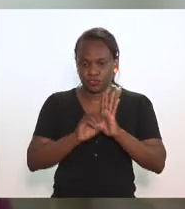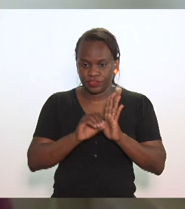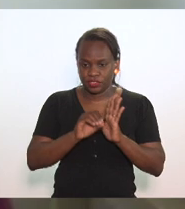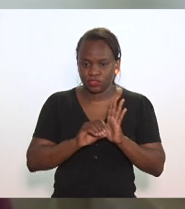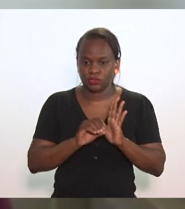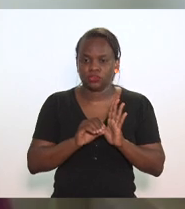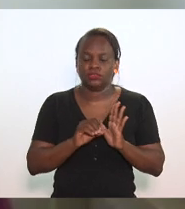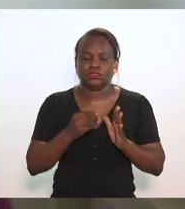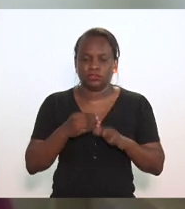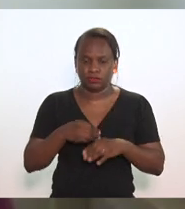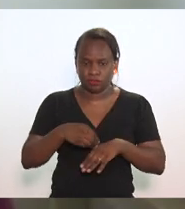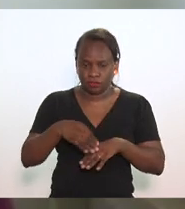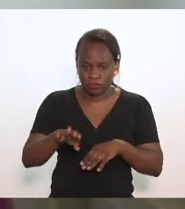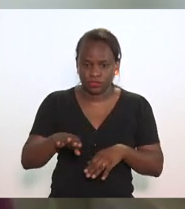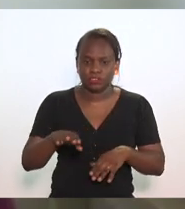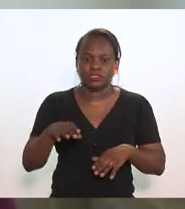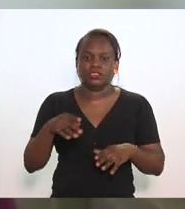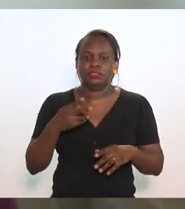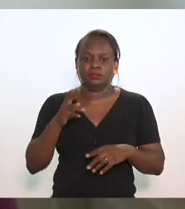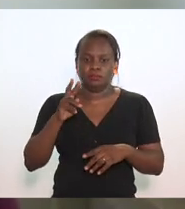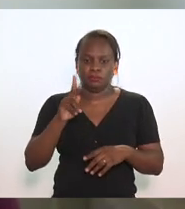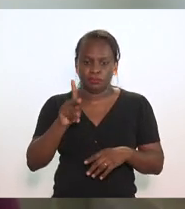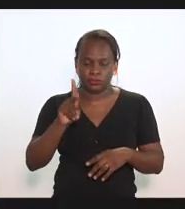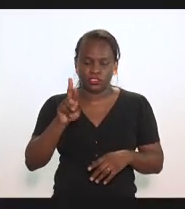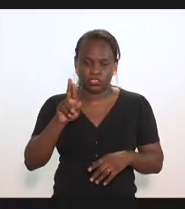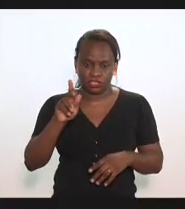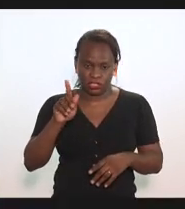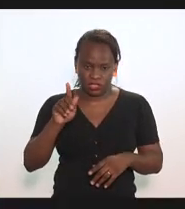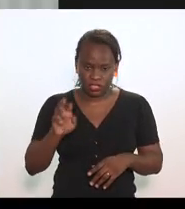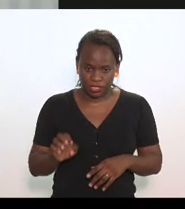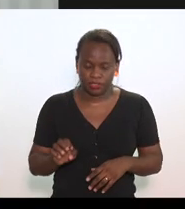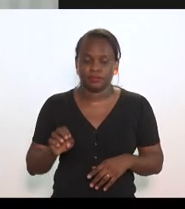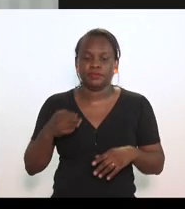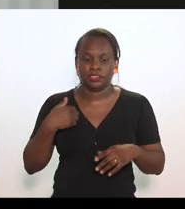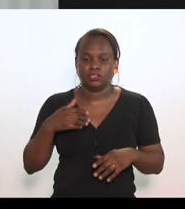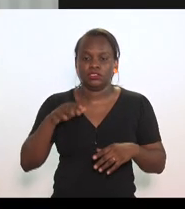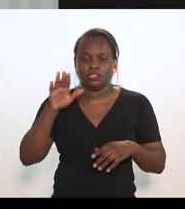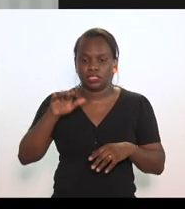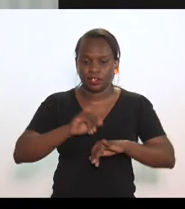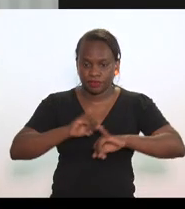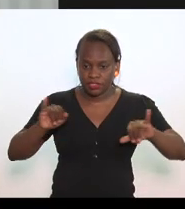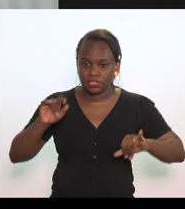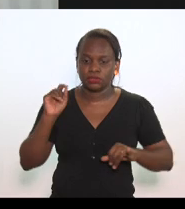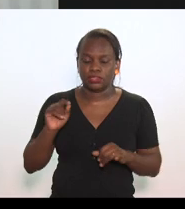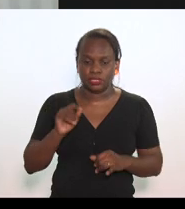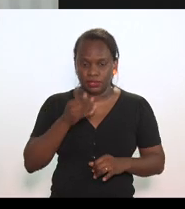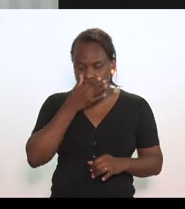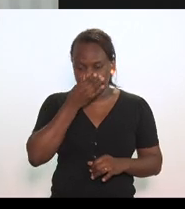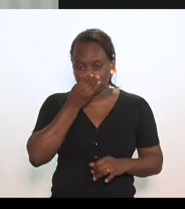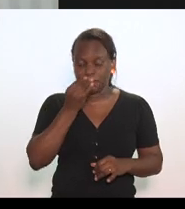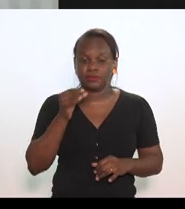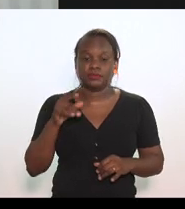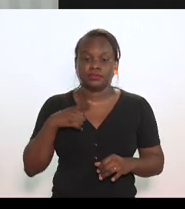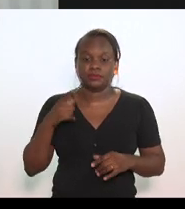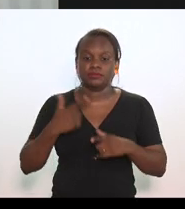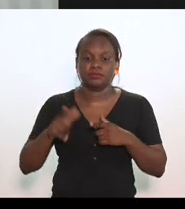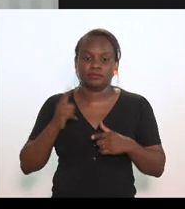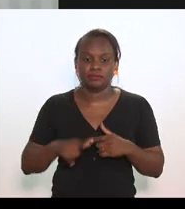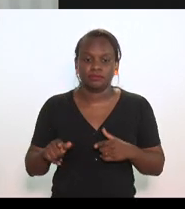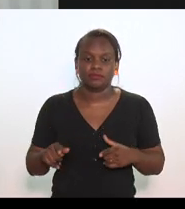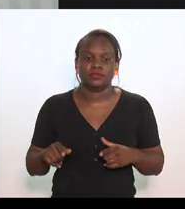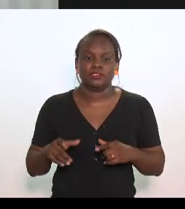encaminhado a nossa procuradoria geral eu chamei atenção para a questão da